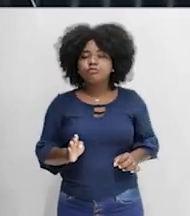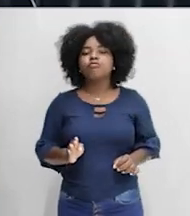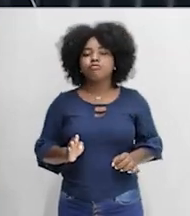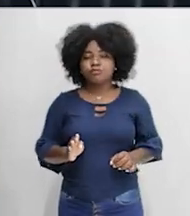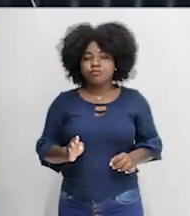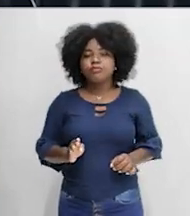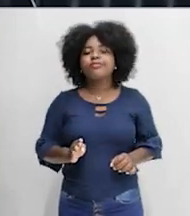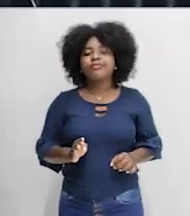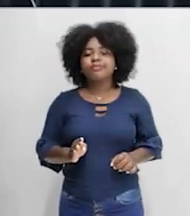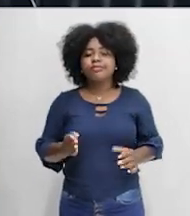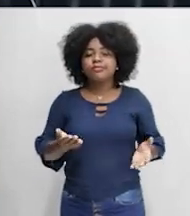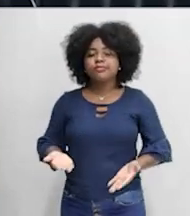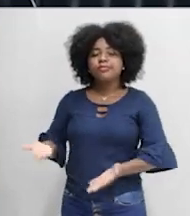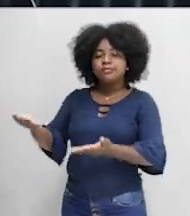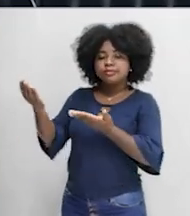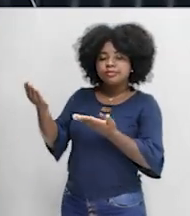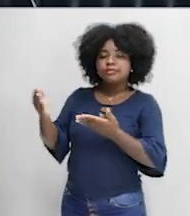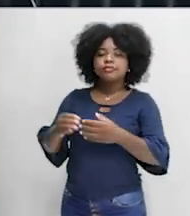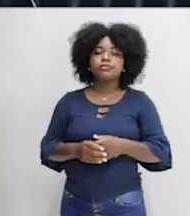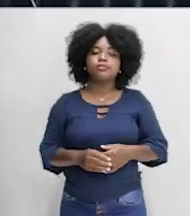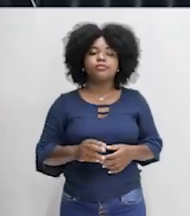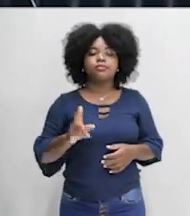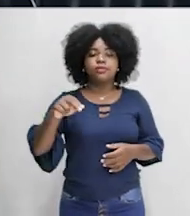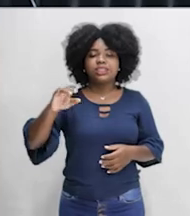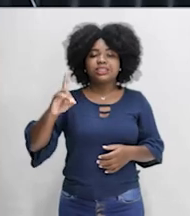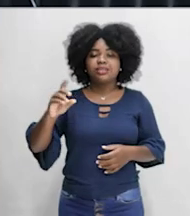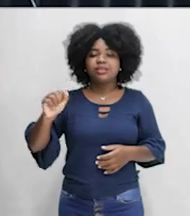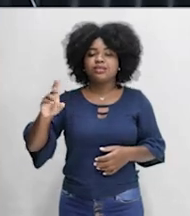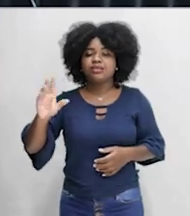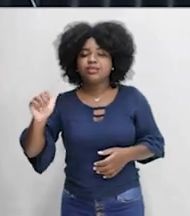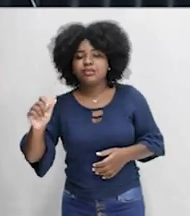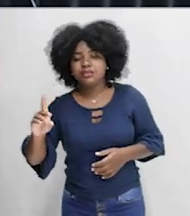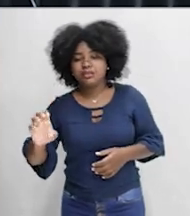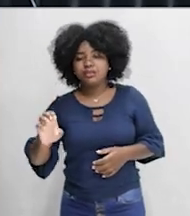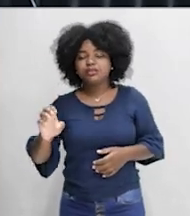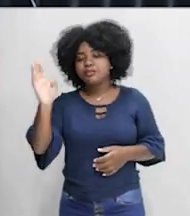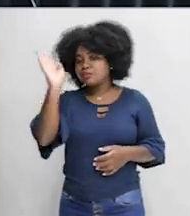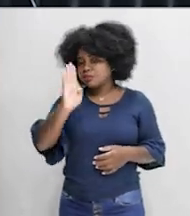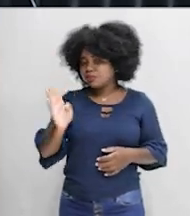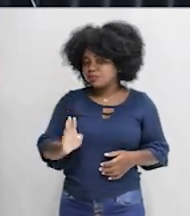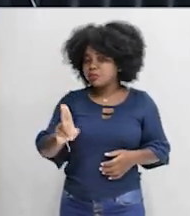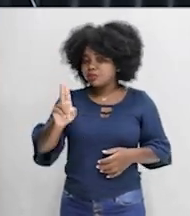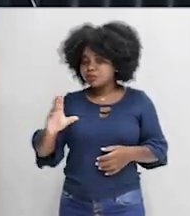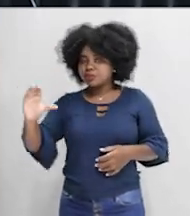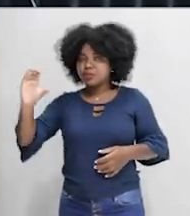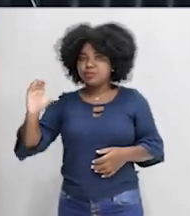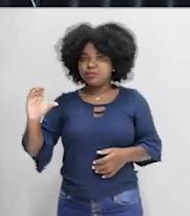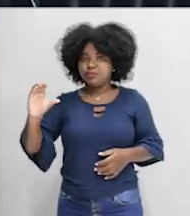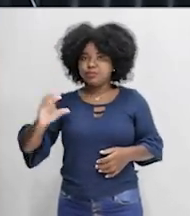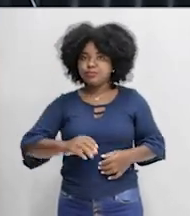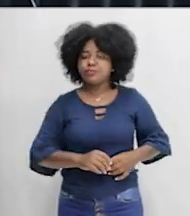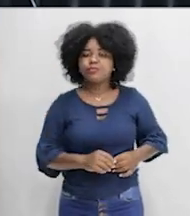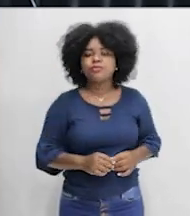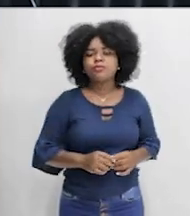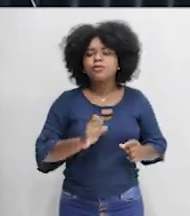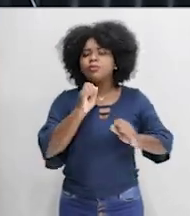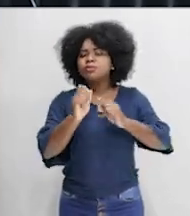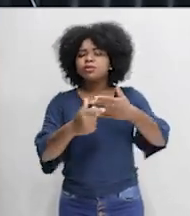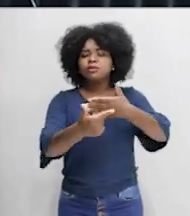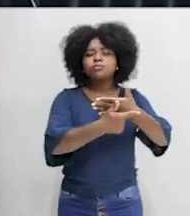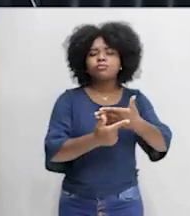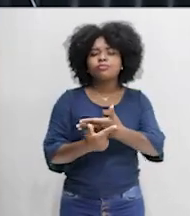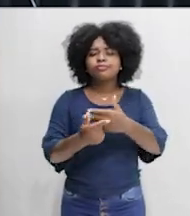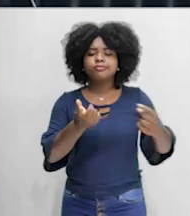unidades de conservação, tá? As unidades de conservação ambiental, onde a gente vai explicar o que são elas, quais são os